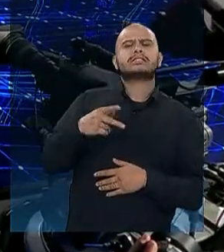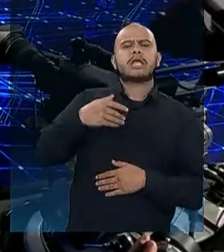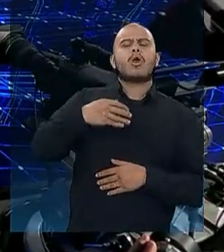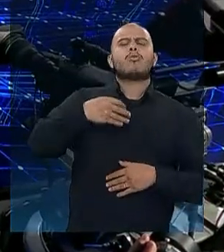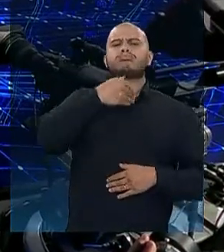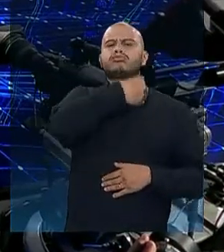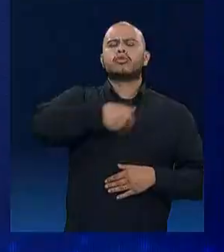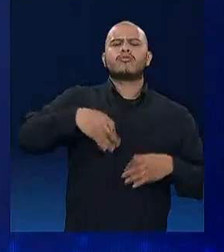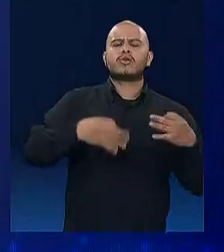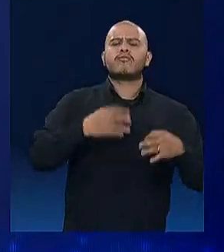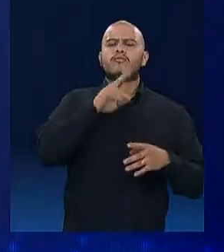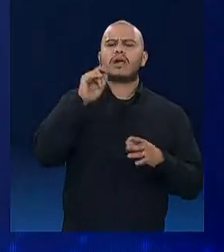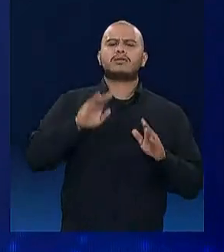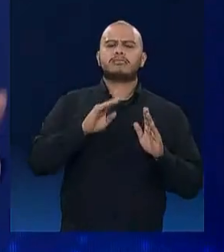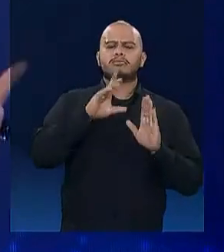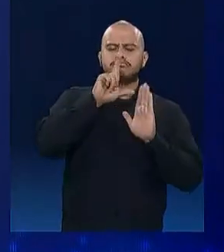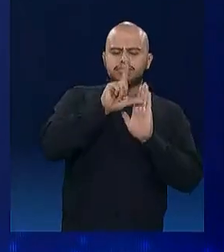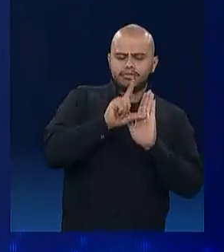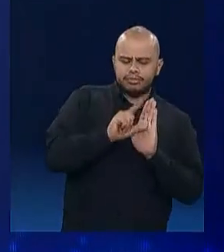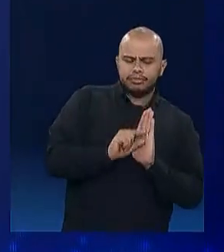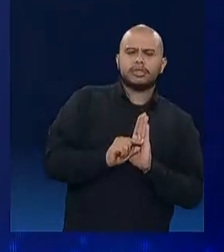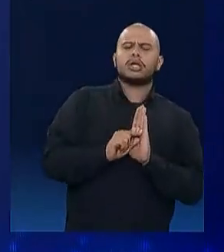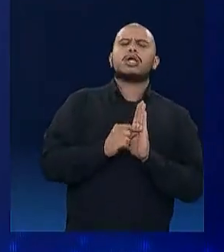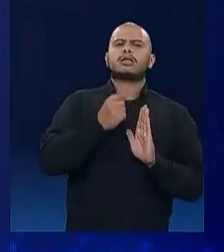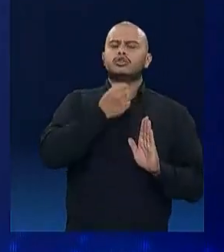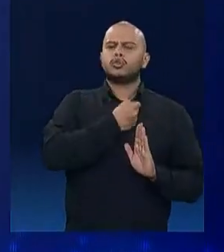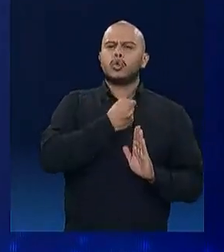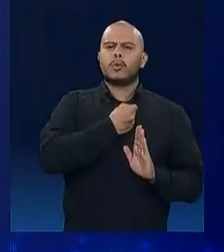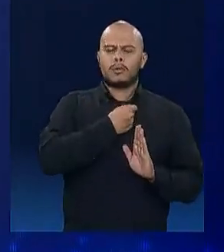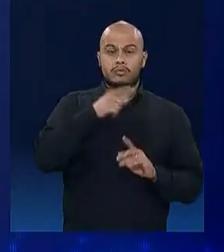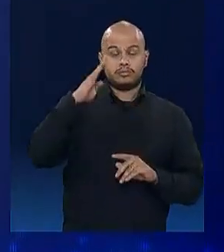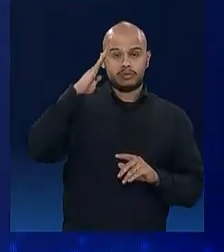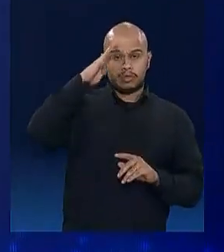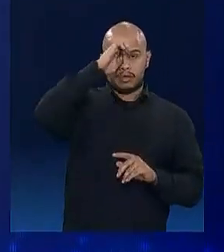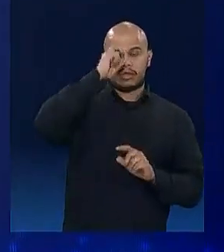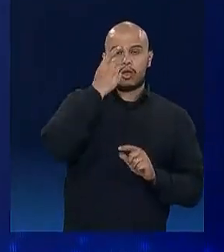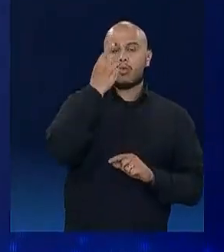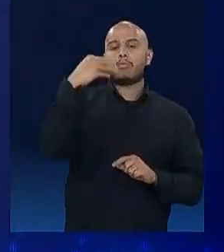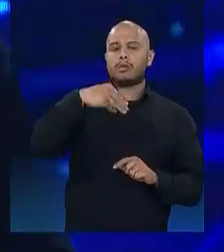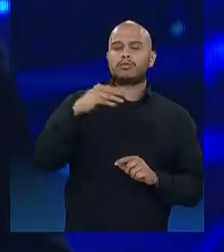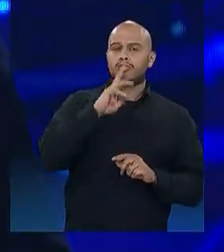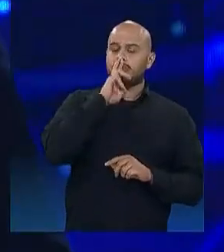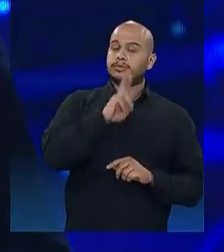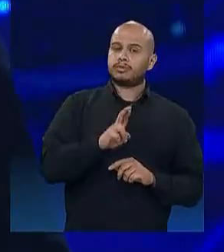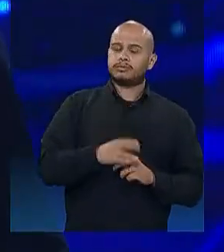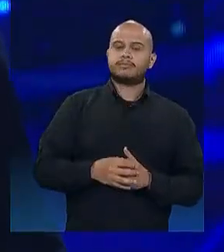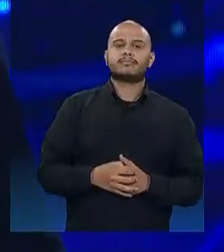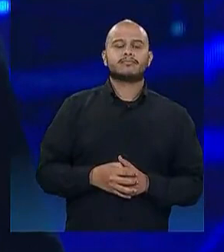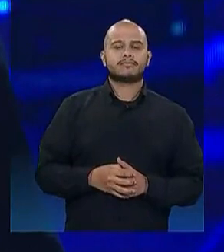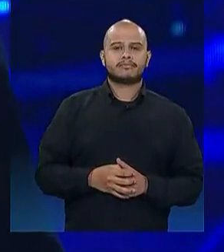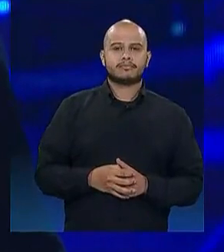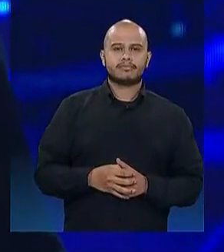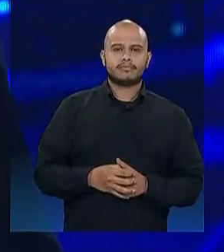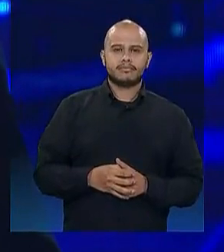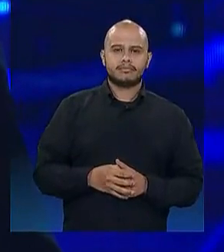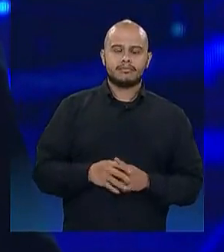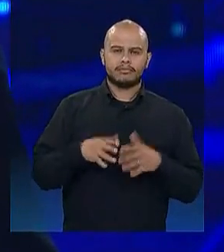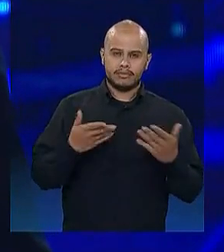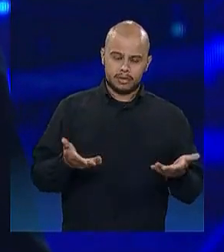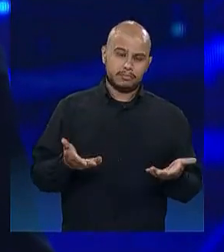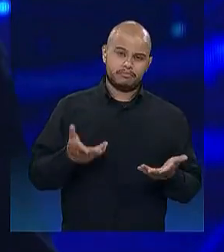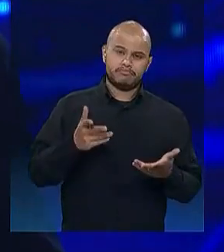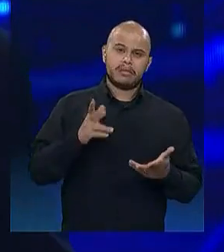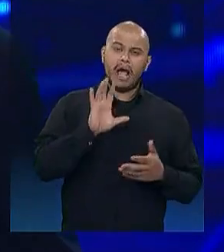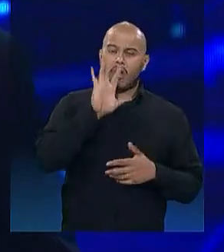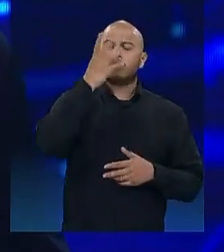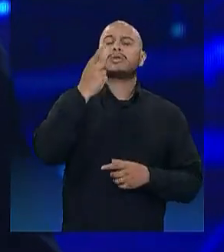para reduzir esses números. O candidato Felipe Dávila começa. Tem um minuto para a sua resposta. Bom, parte disso é impunidade